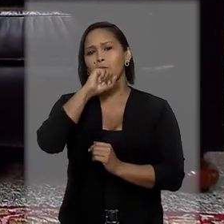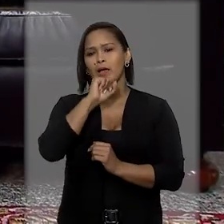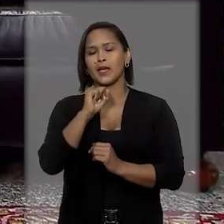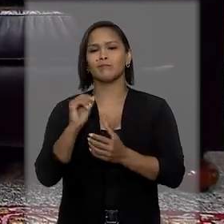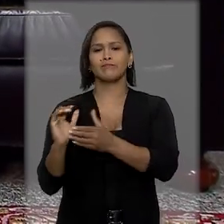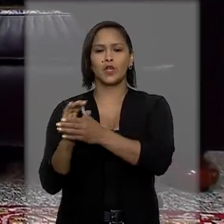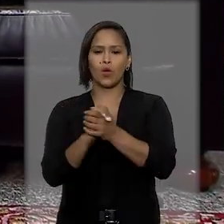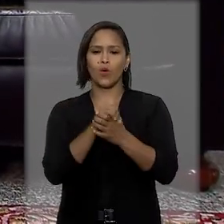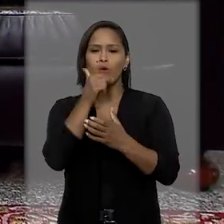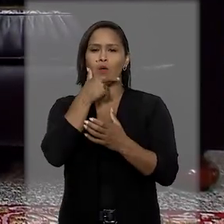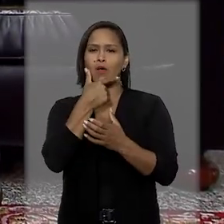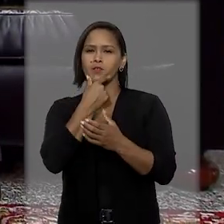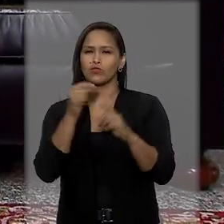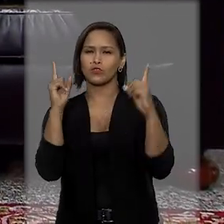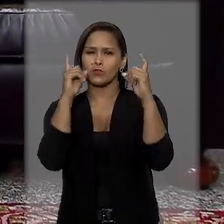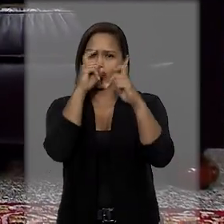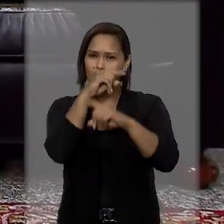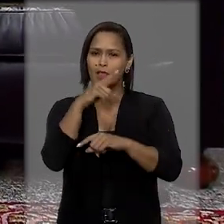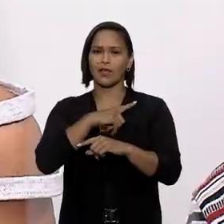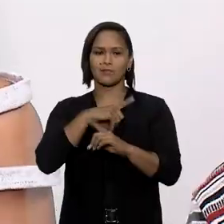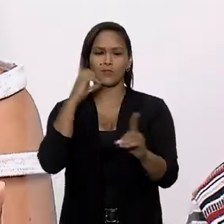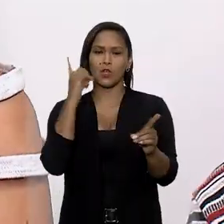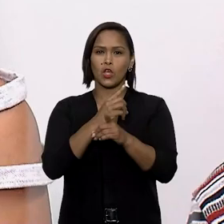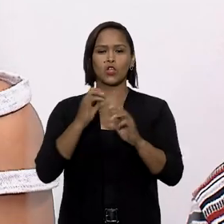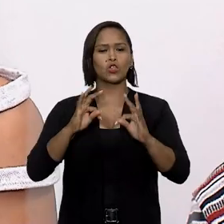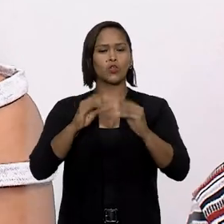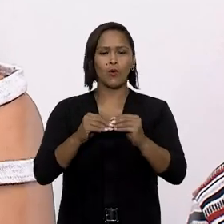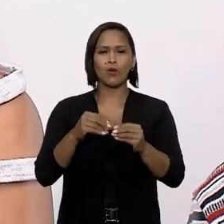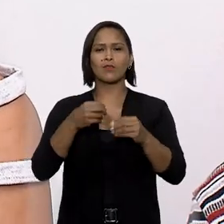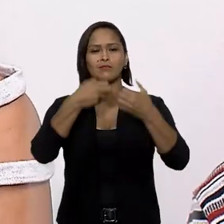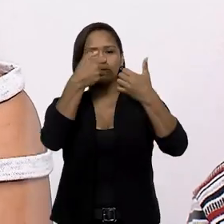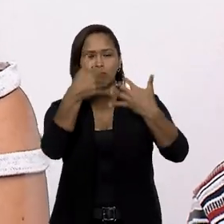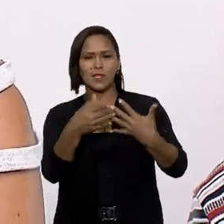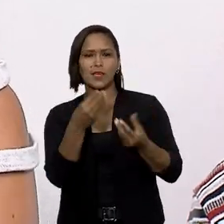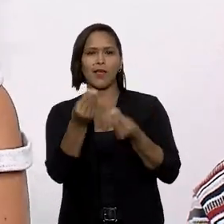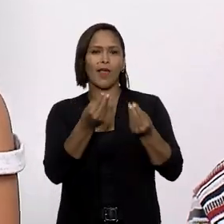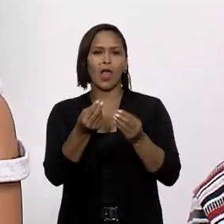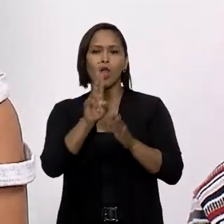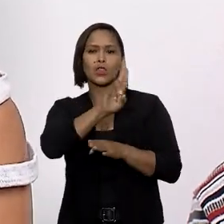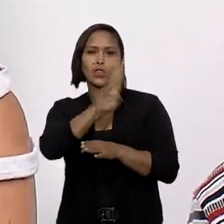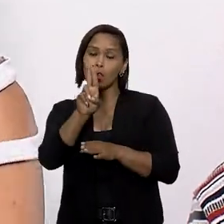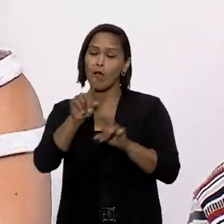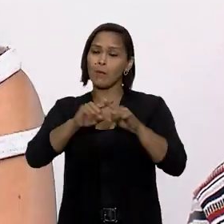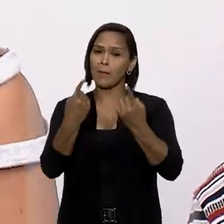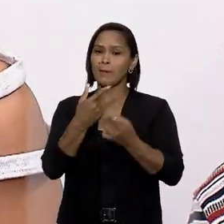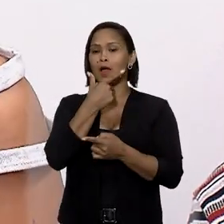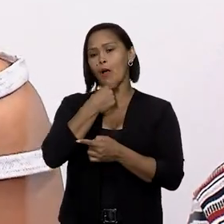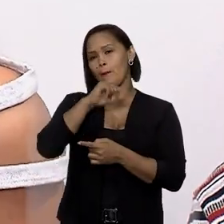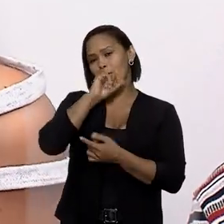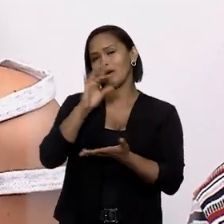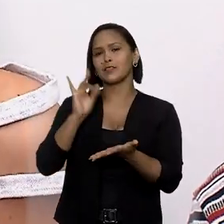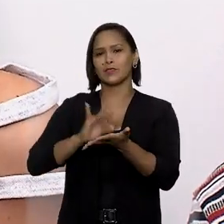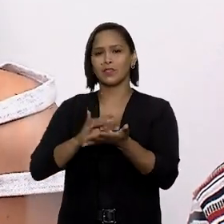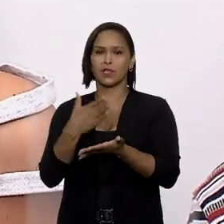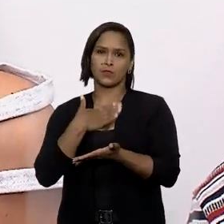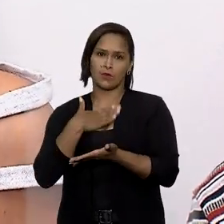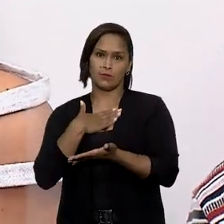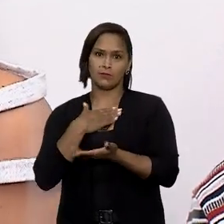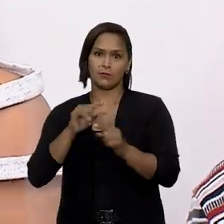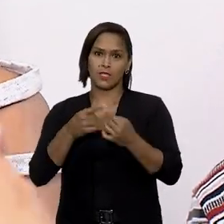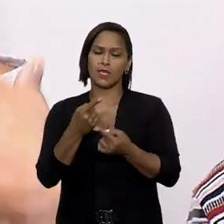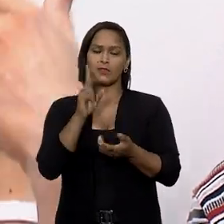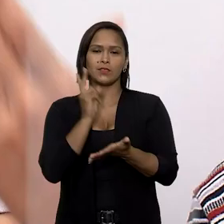o casal enfrentava algumas dificuldades. Toda vez que ele tinha que explicar, tem um nome aqui, mas na verdade sou eu que sou o pai.